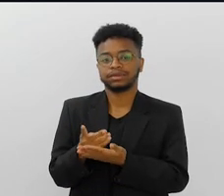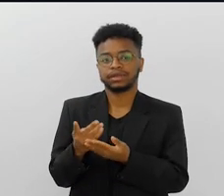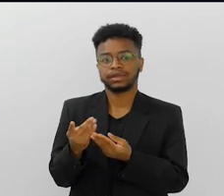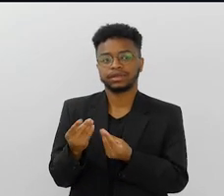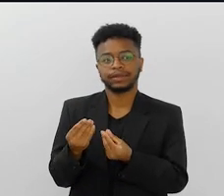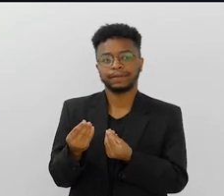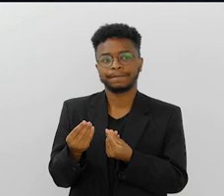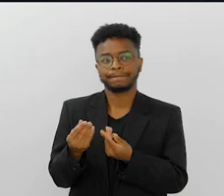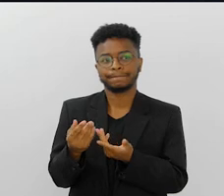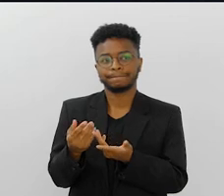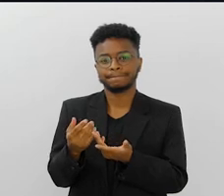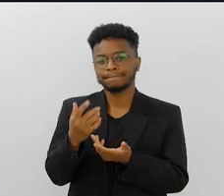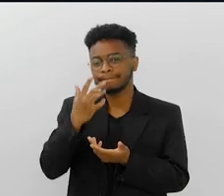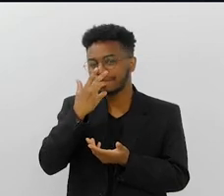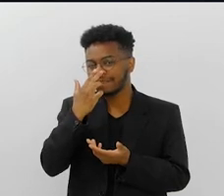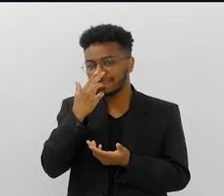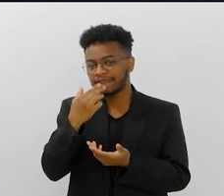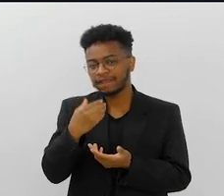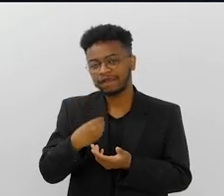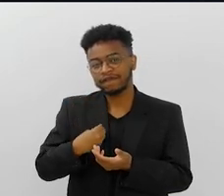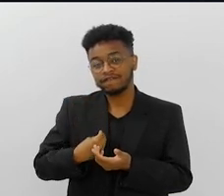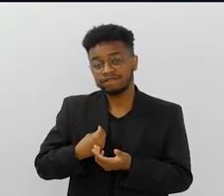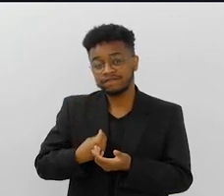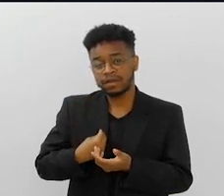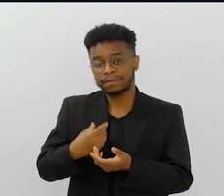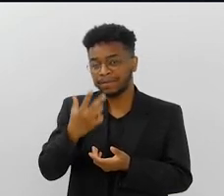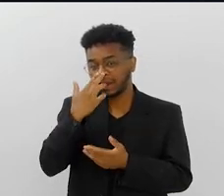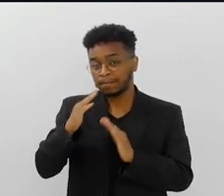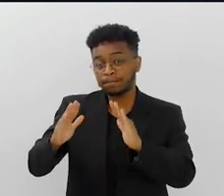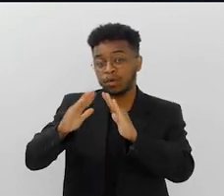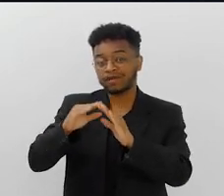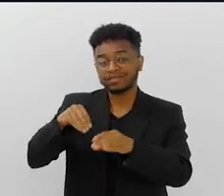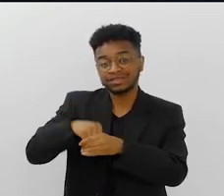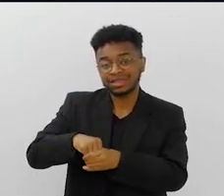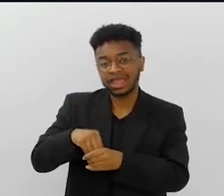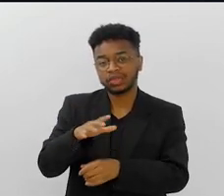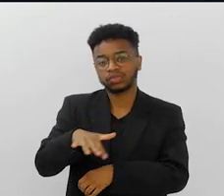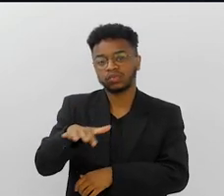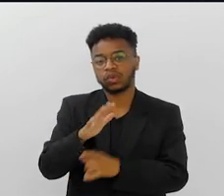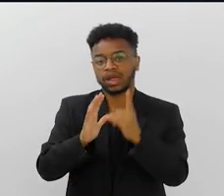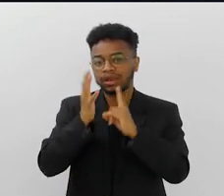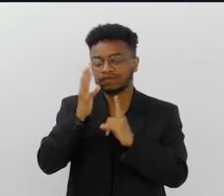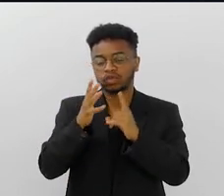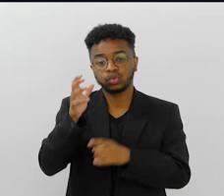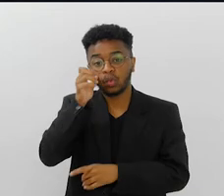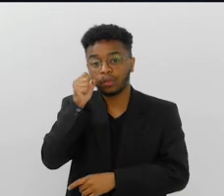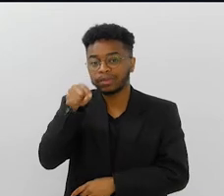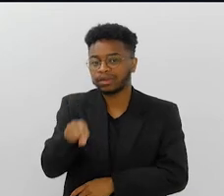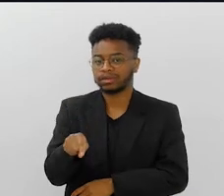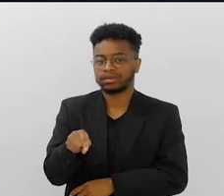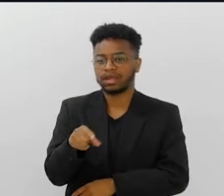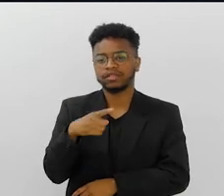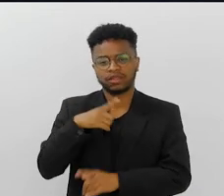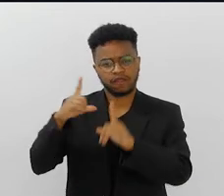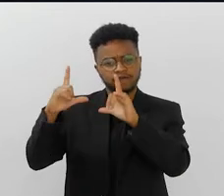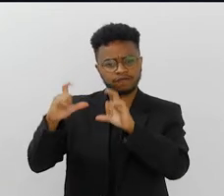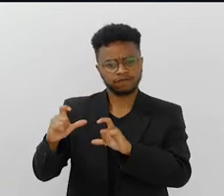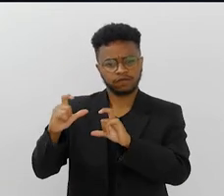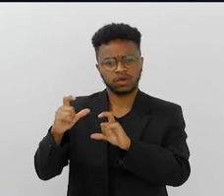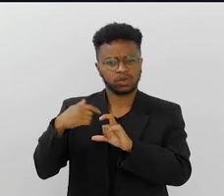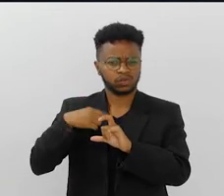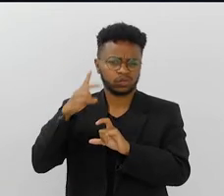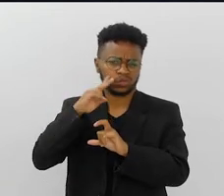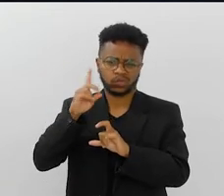literalmente o espaço. Ele morava no barracão, ele dormia no barracão. Existe uma foto